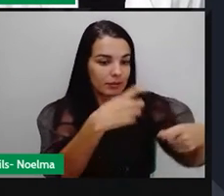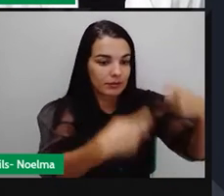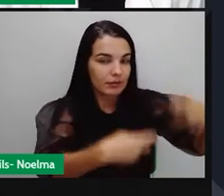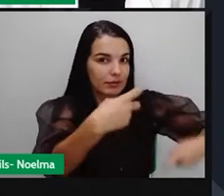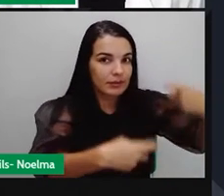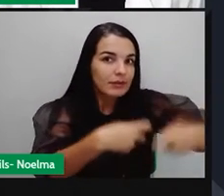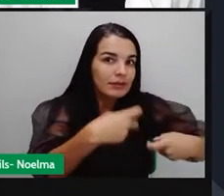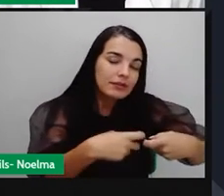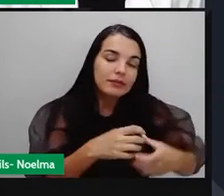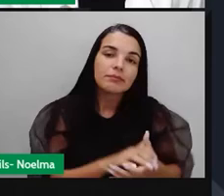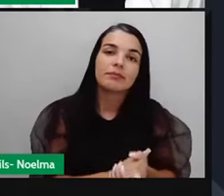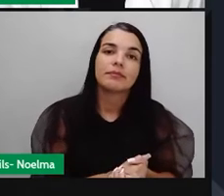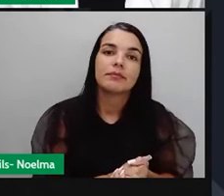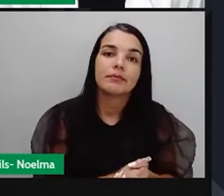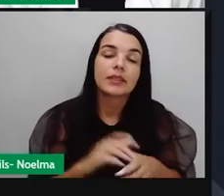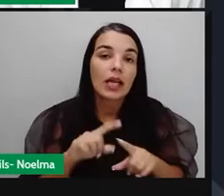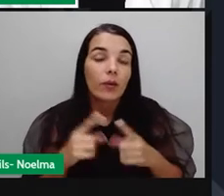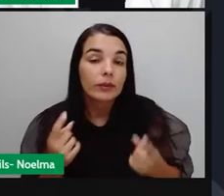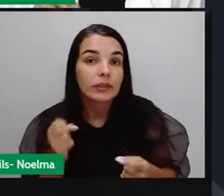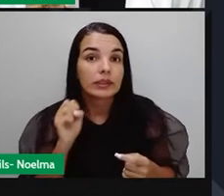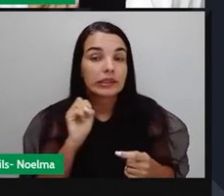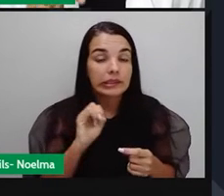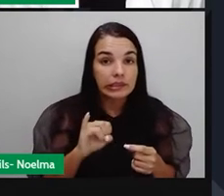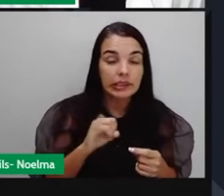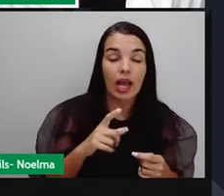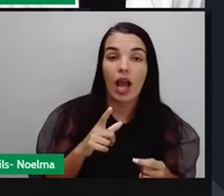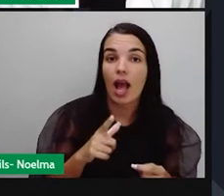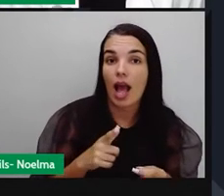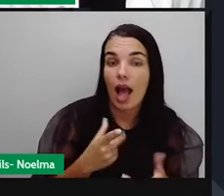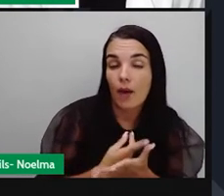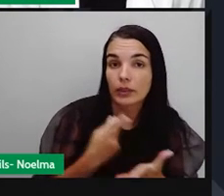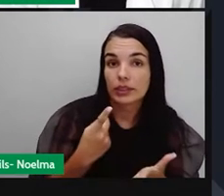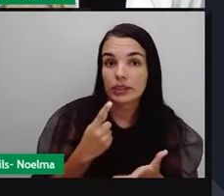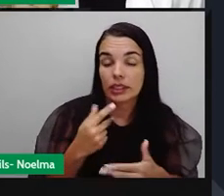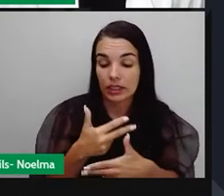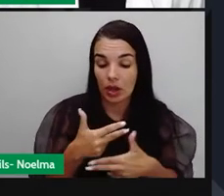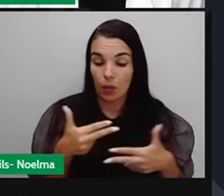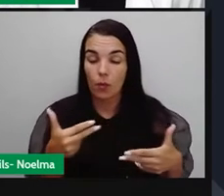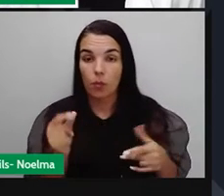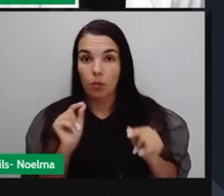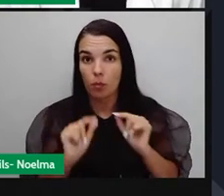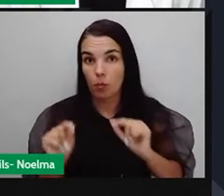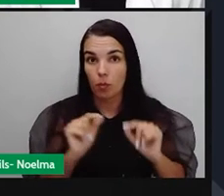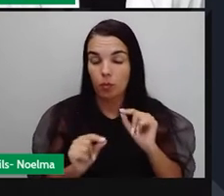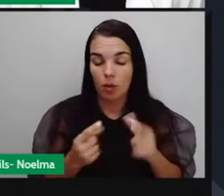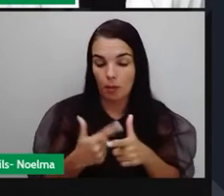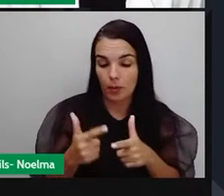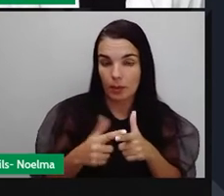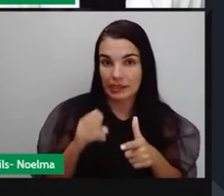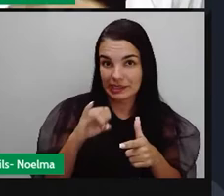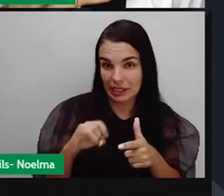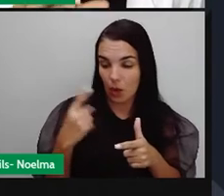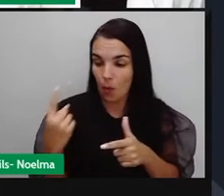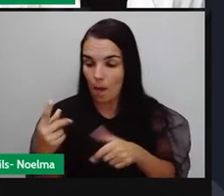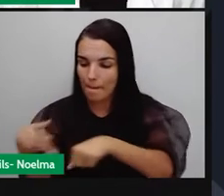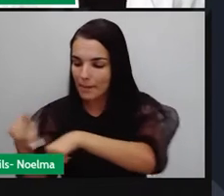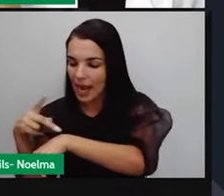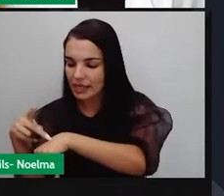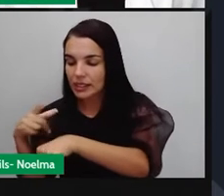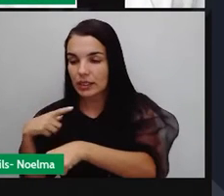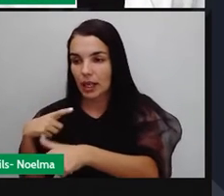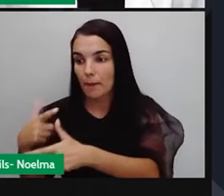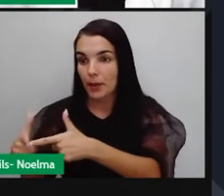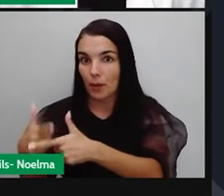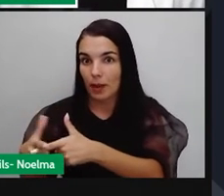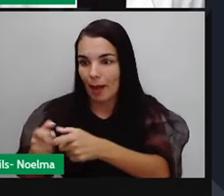que fosse atacado. Ou seja, era uma situação que, se um tivesse um problema, esse problema